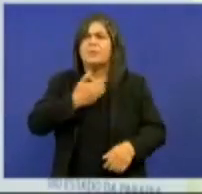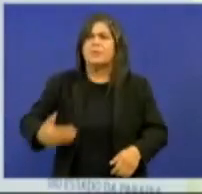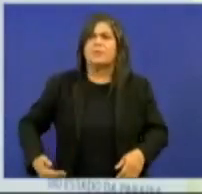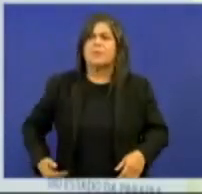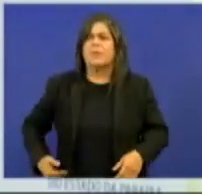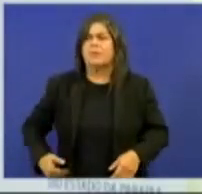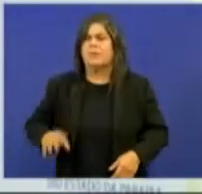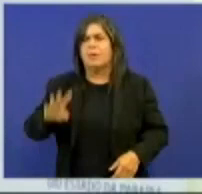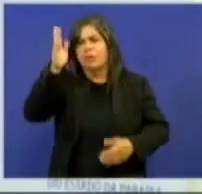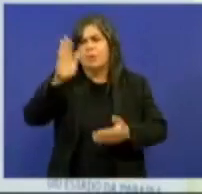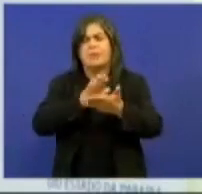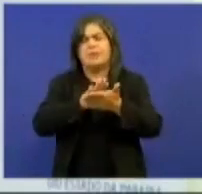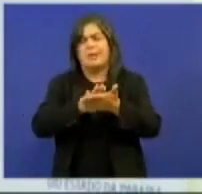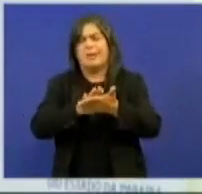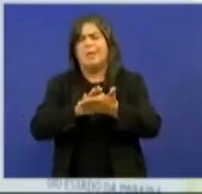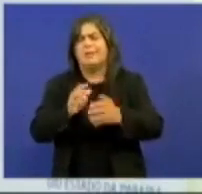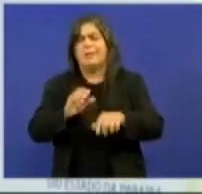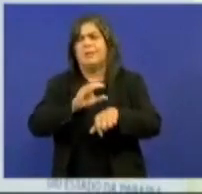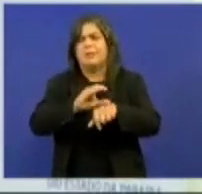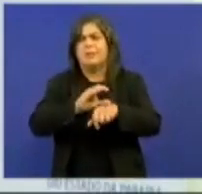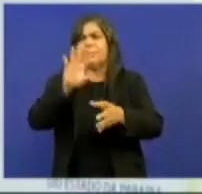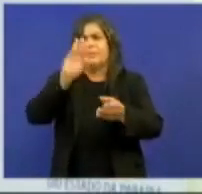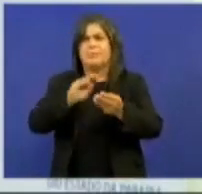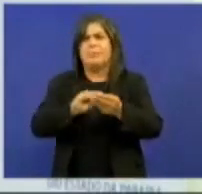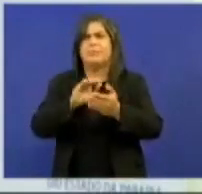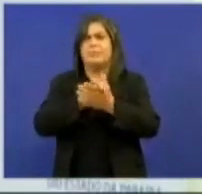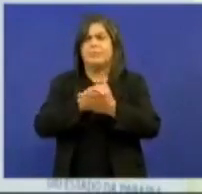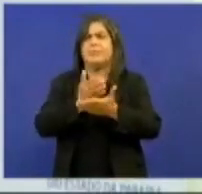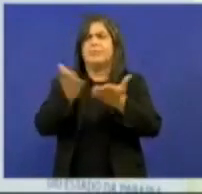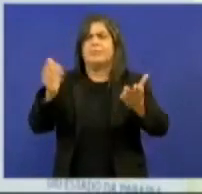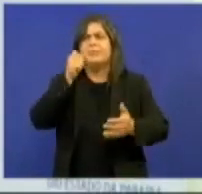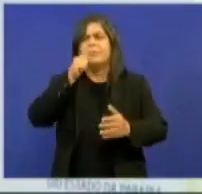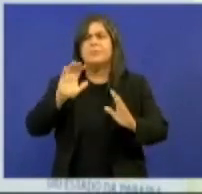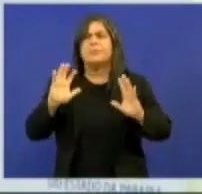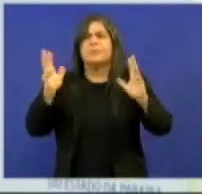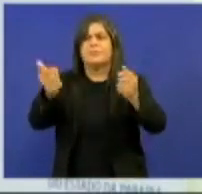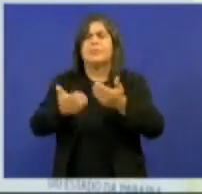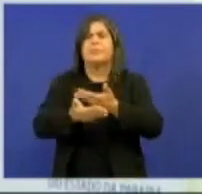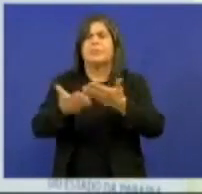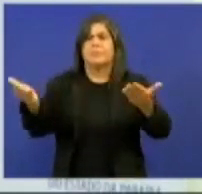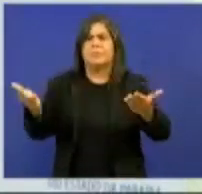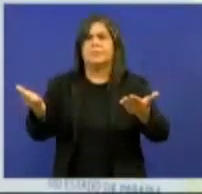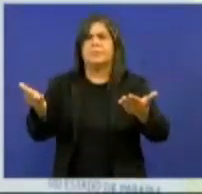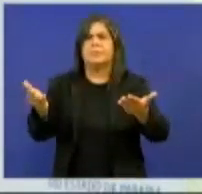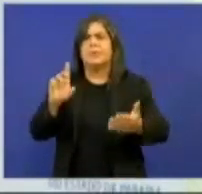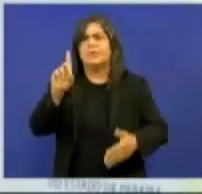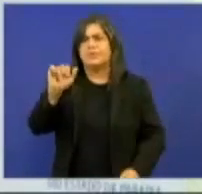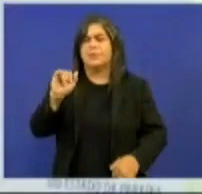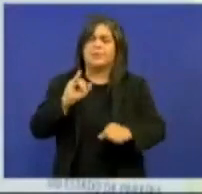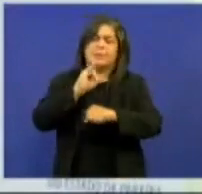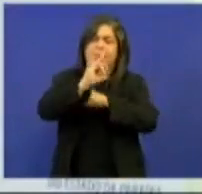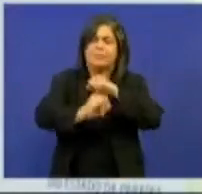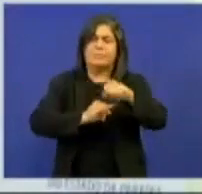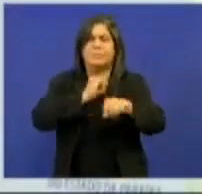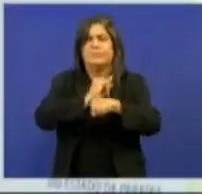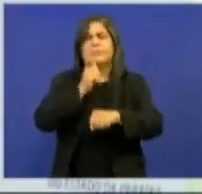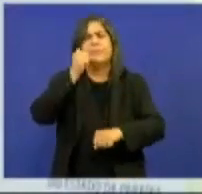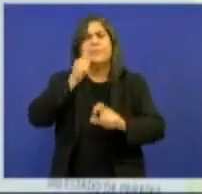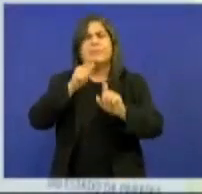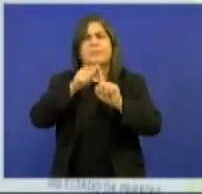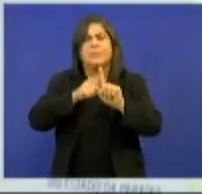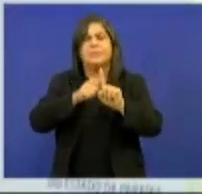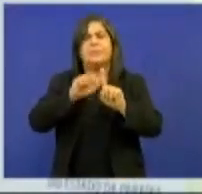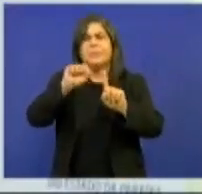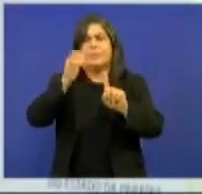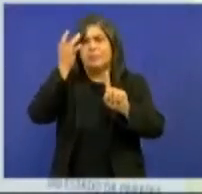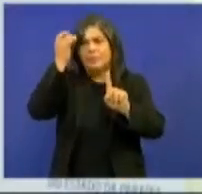Constituição. No mais, para encerrar, parabenizar a todas as mulheres pelo Dia Internacional da Mulher, que